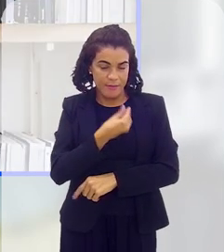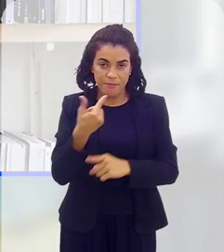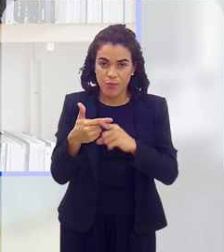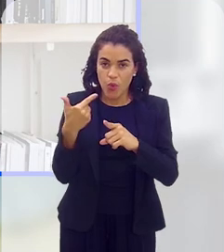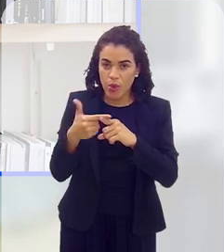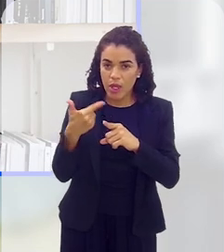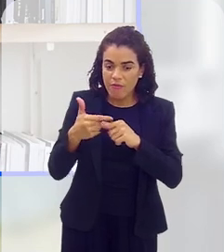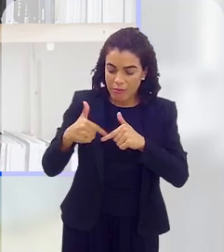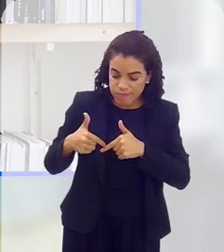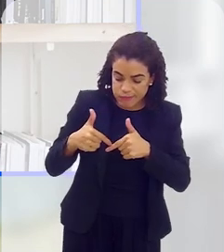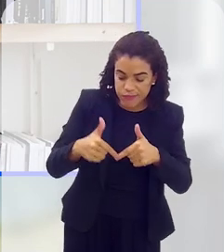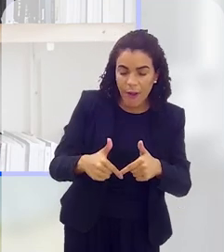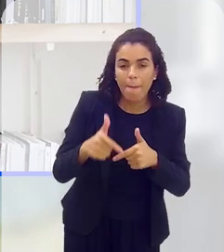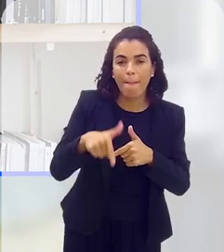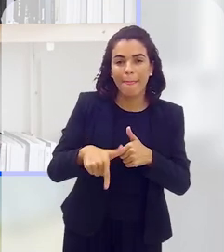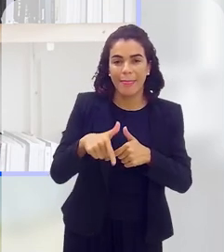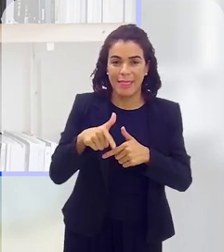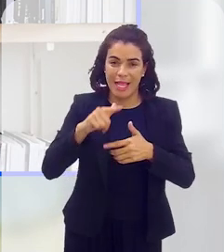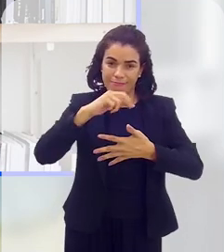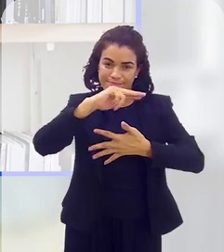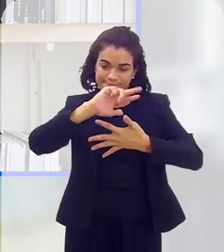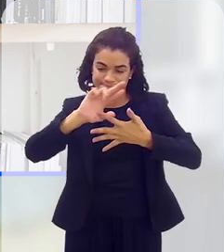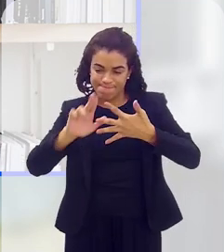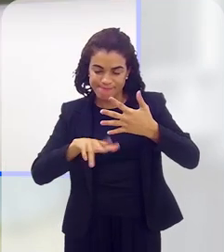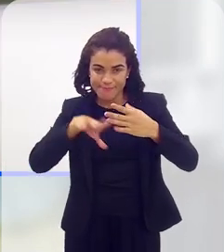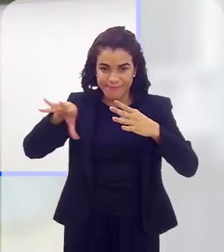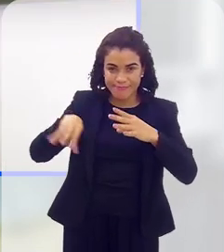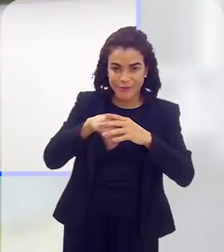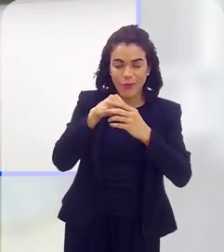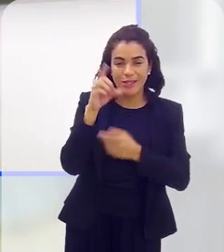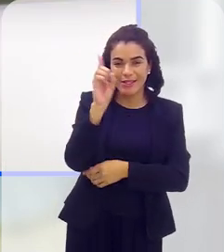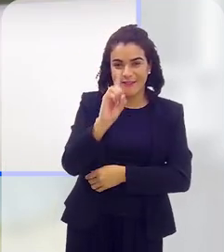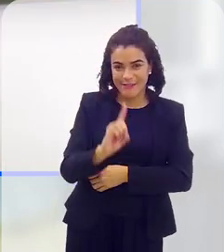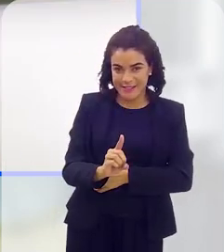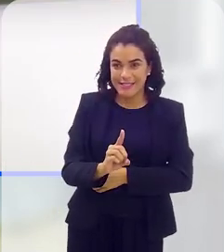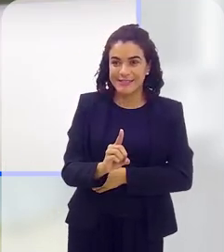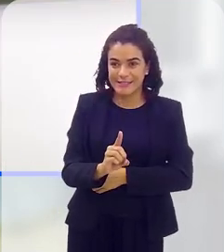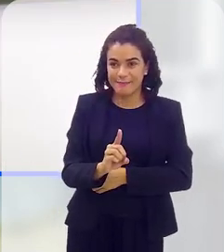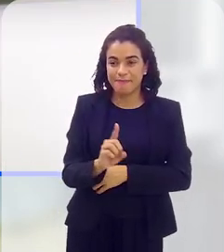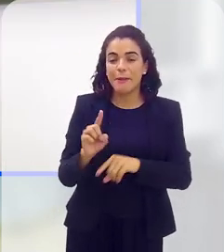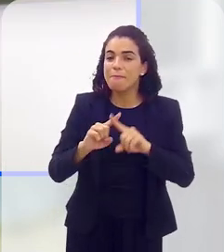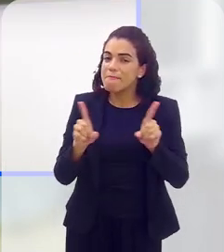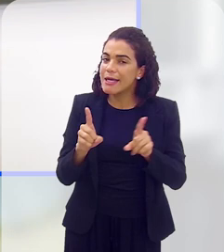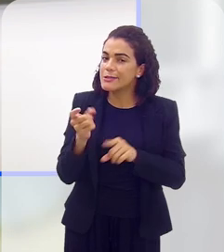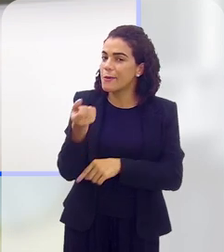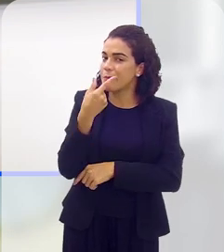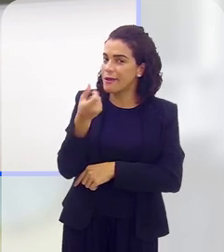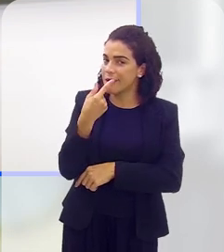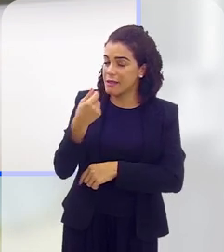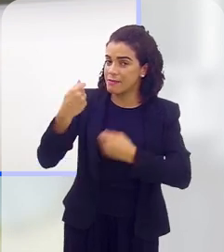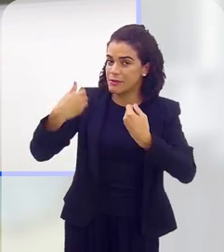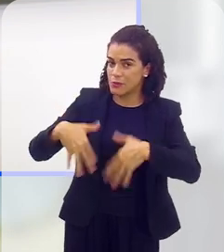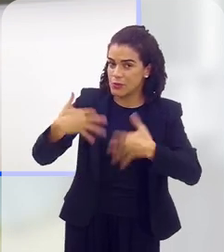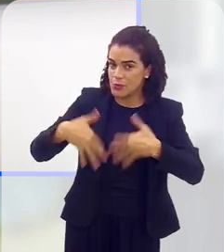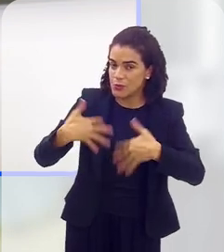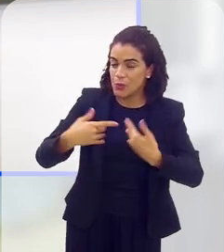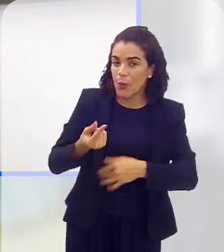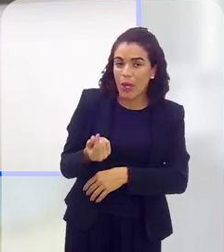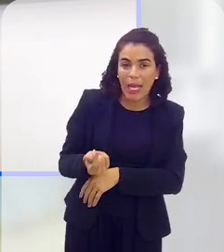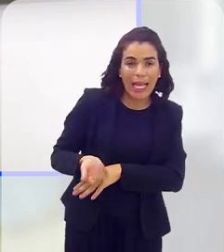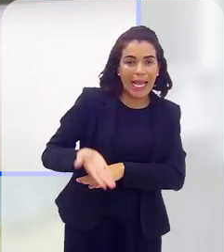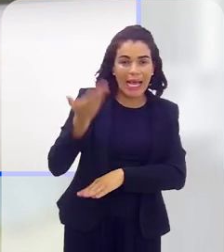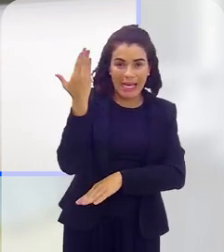porque vai atuar ali nas comorbidades relacionadas à deficiência. é... porém, é um medicamento de alto custo.